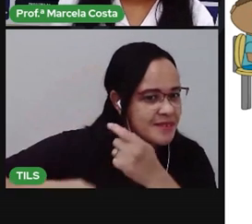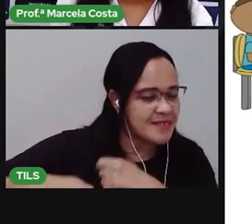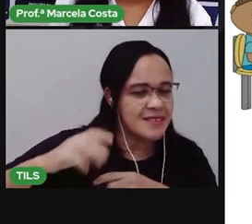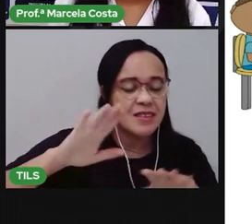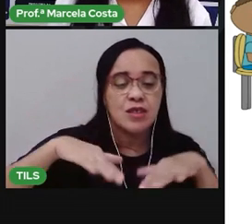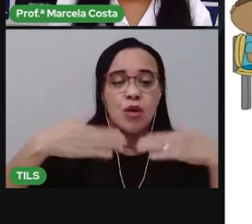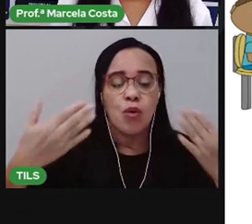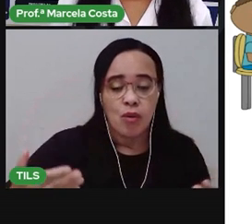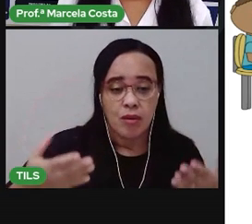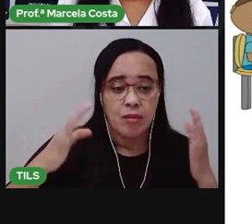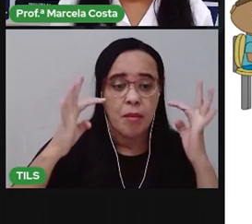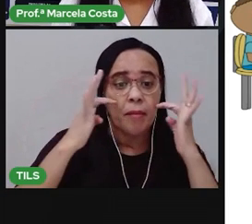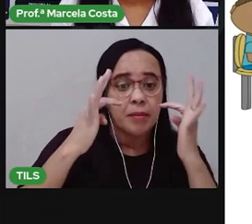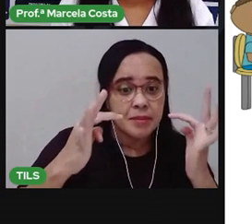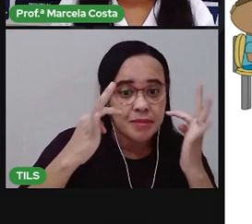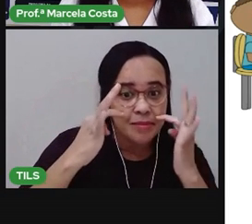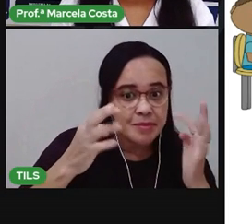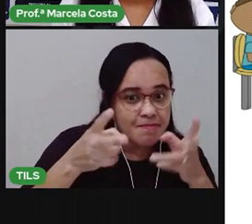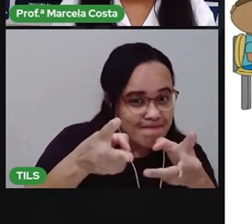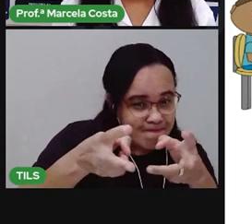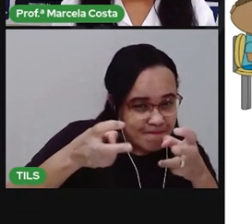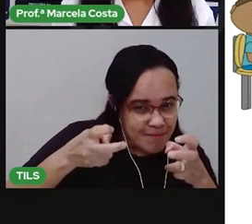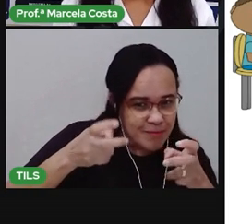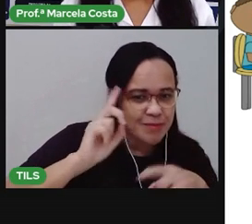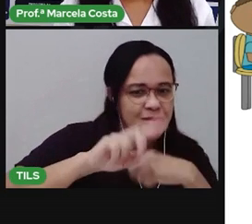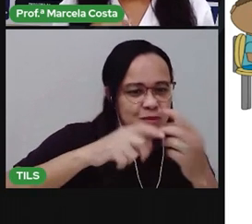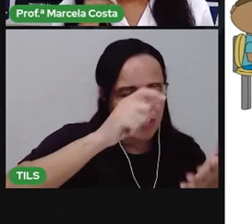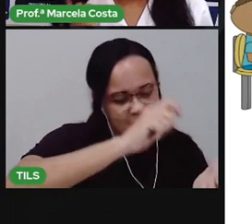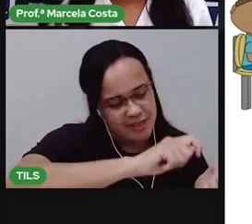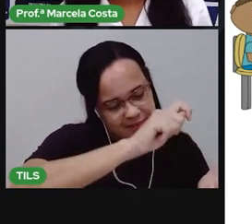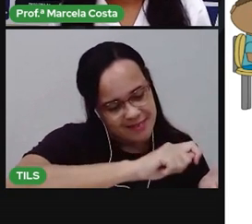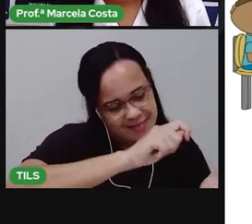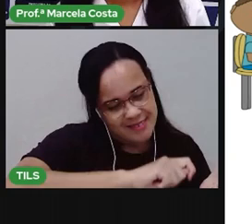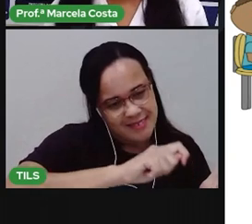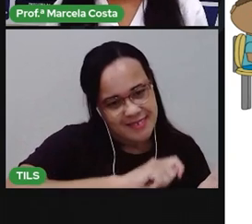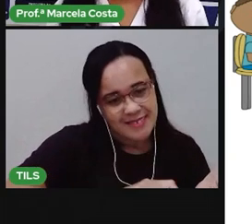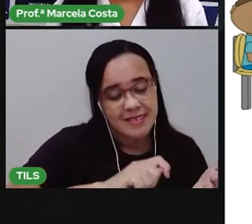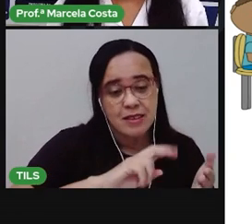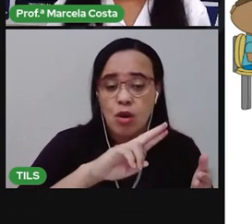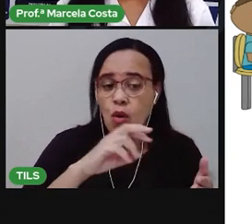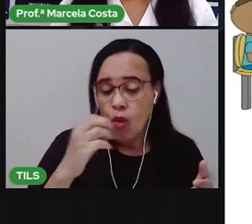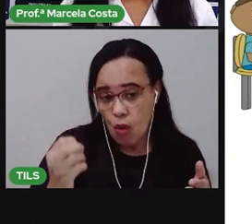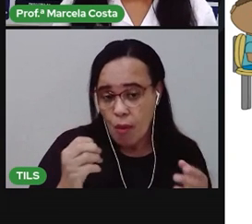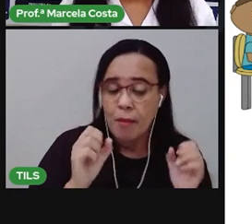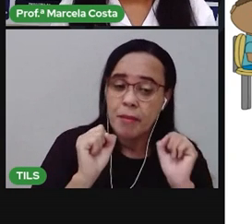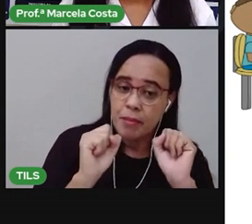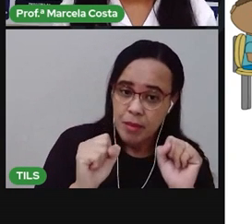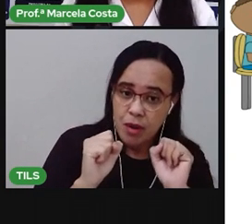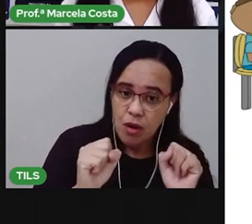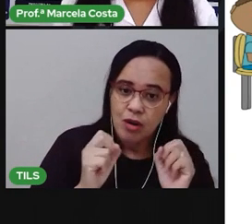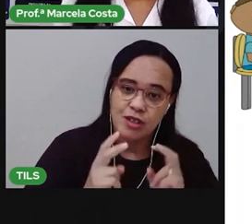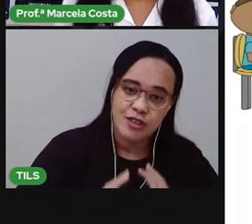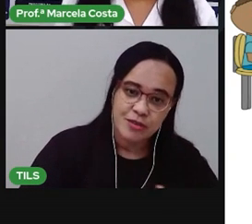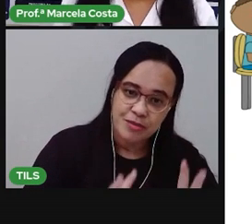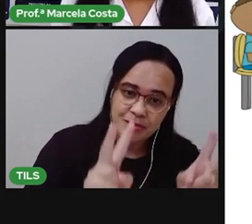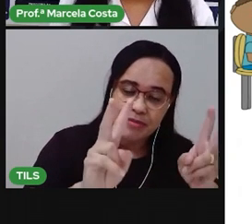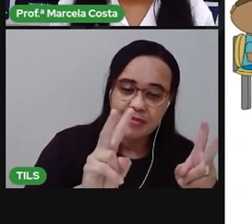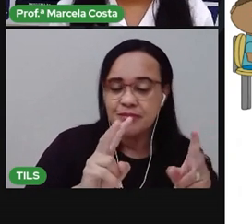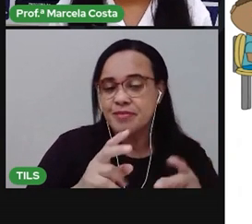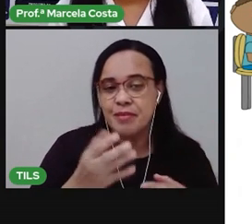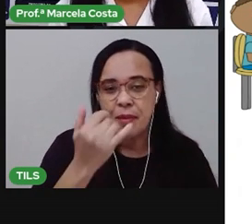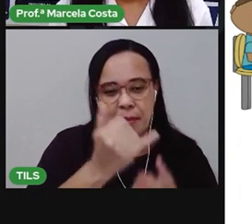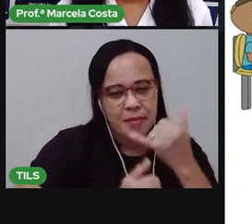Preste atenção que ação é. Tente escrever. Ou você também pode continuar aprendendo com essa